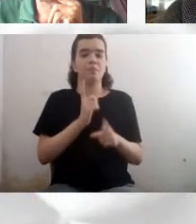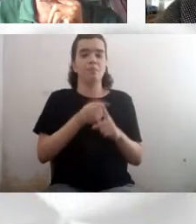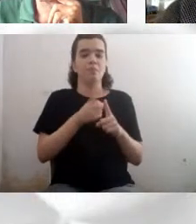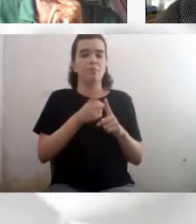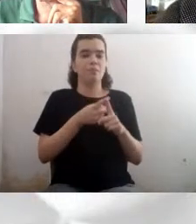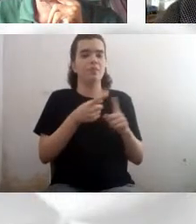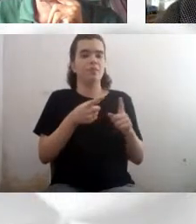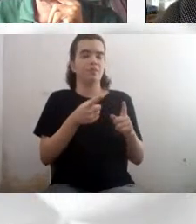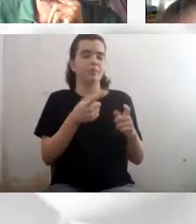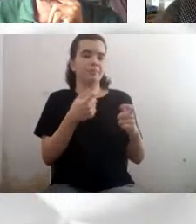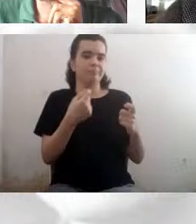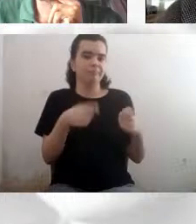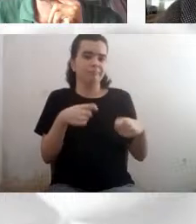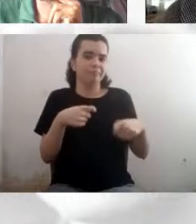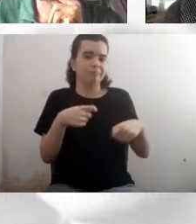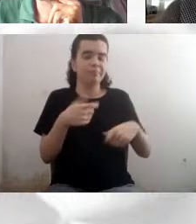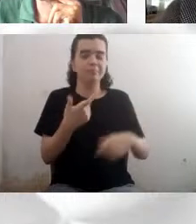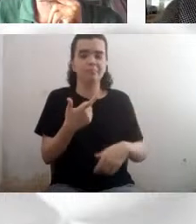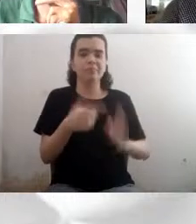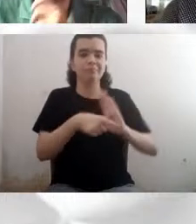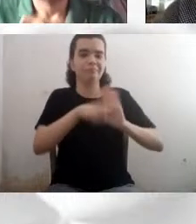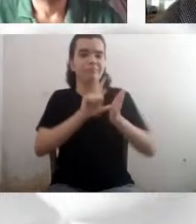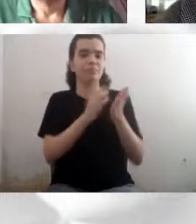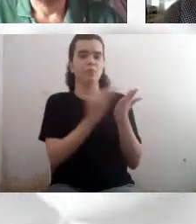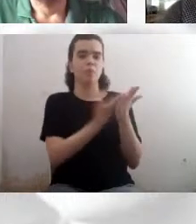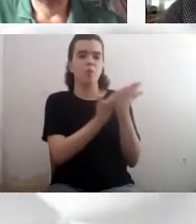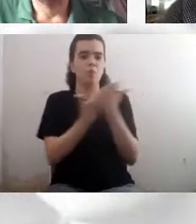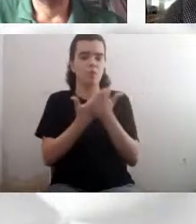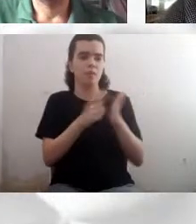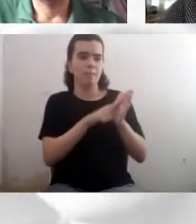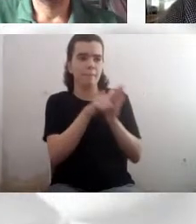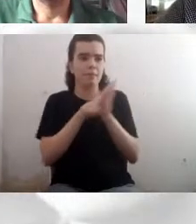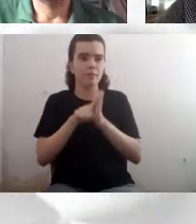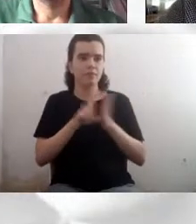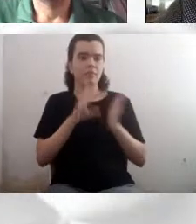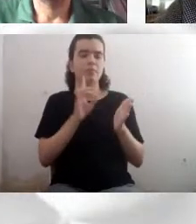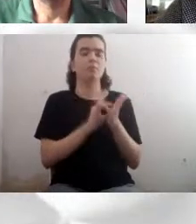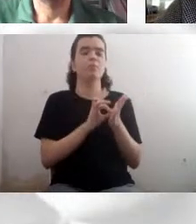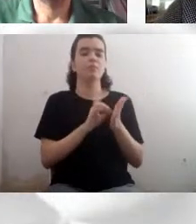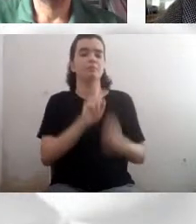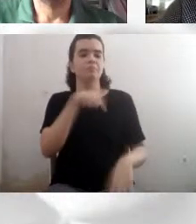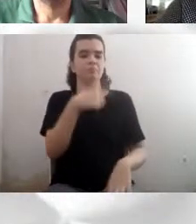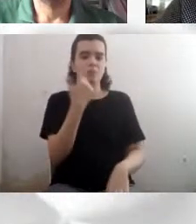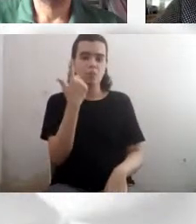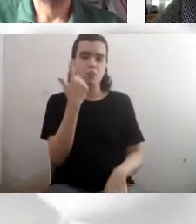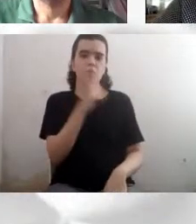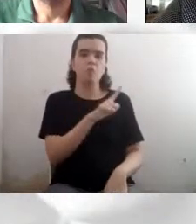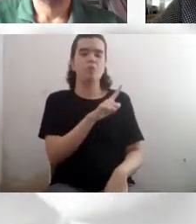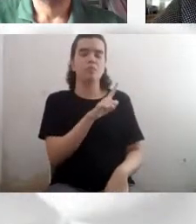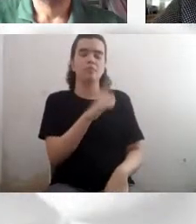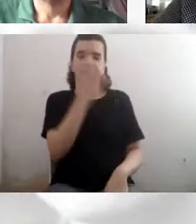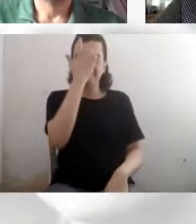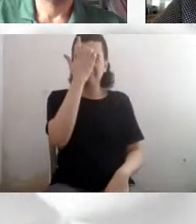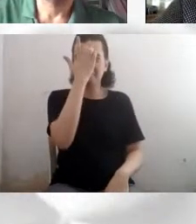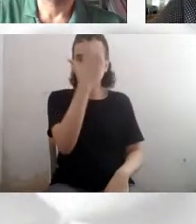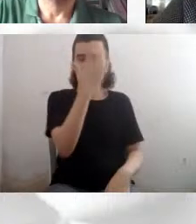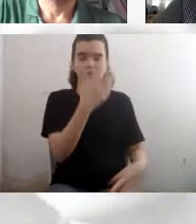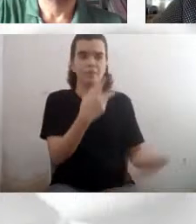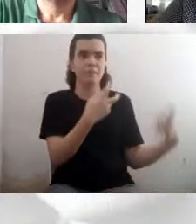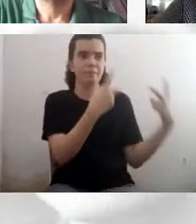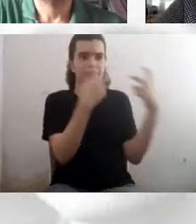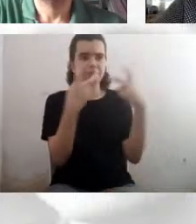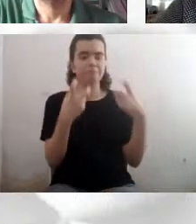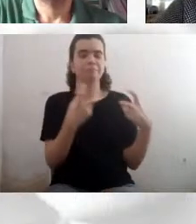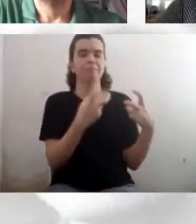se eu não conheço a coisa, eu não posso automatizar, não posso ensinar o computador a detectar, então sim, a gente